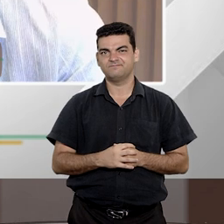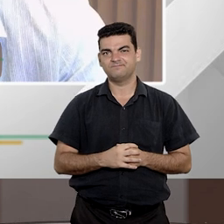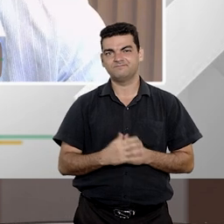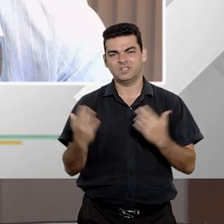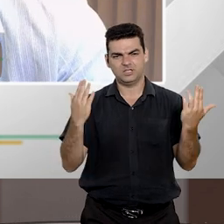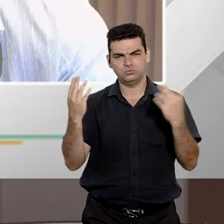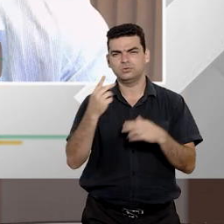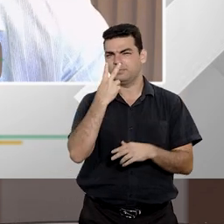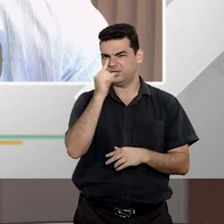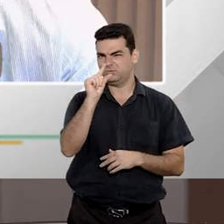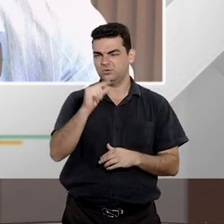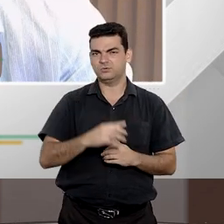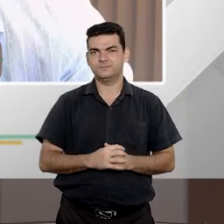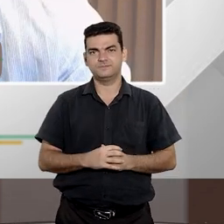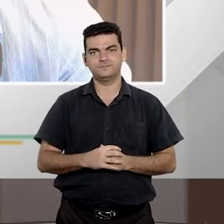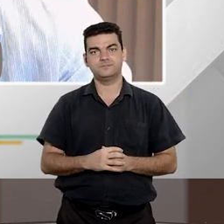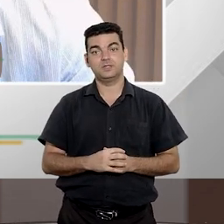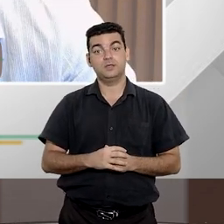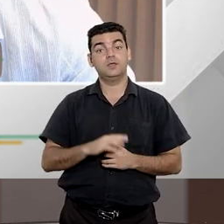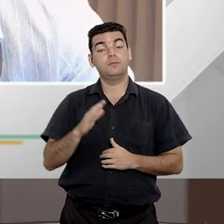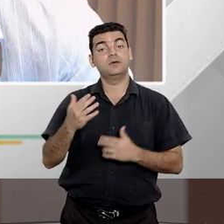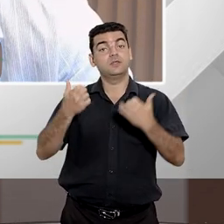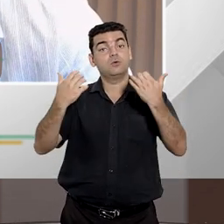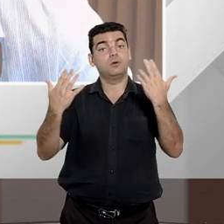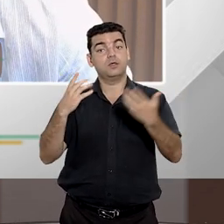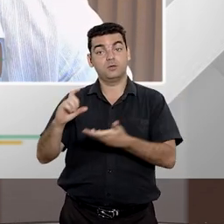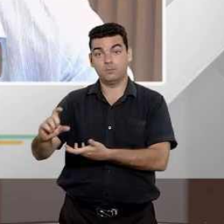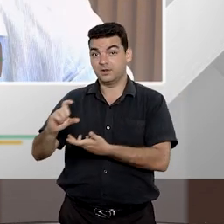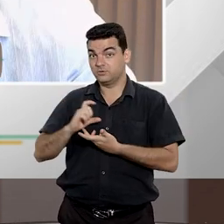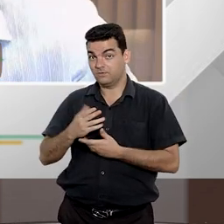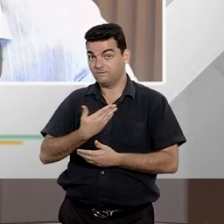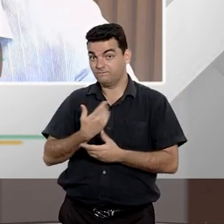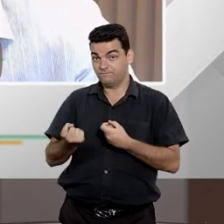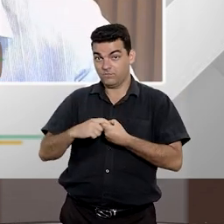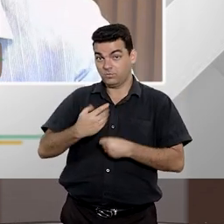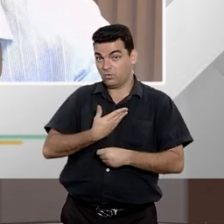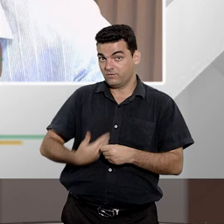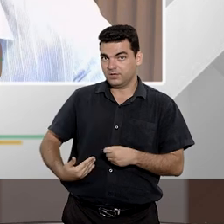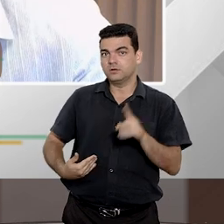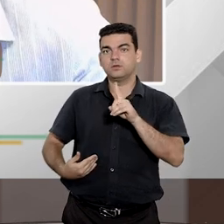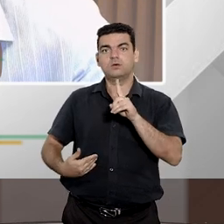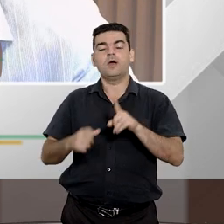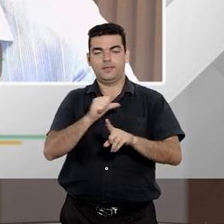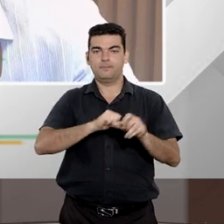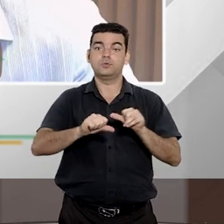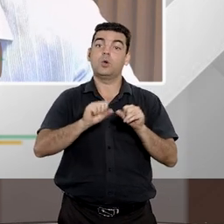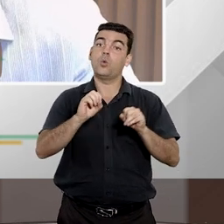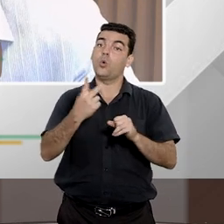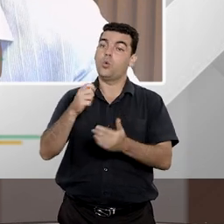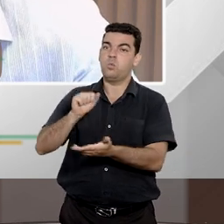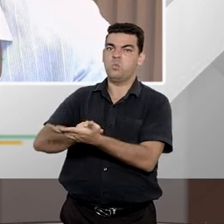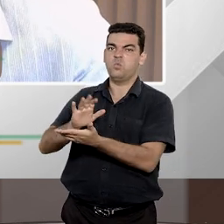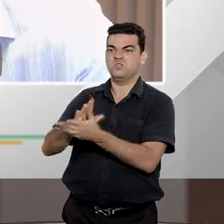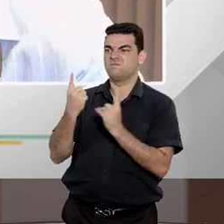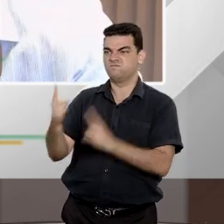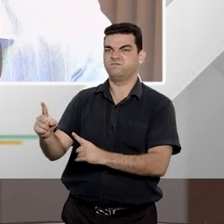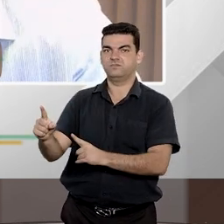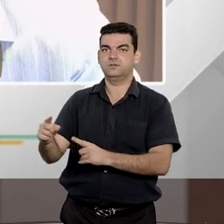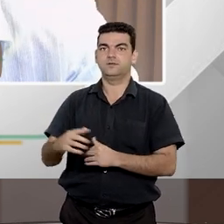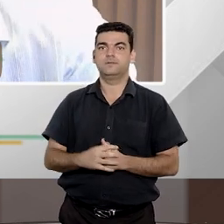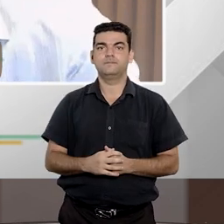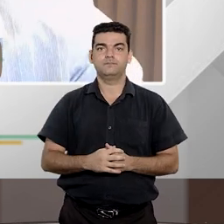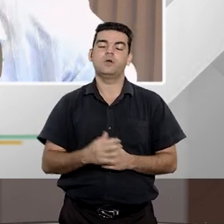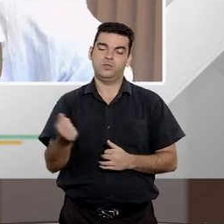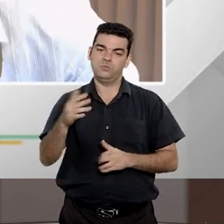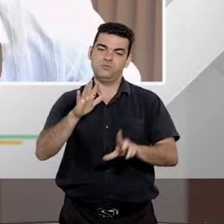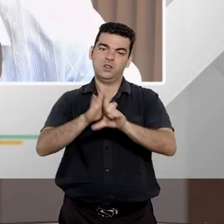civil pública mas não exclusivamente para o ressarcimento do dano mas também para a aplicação das sanções da lei de improbidade. Na nova